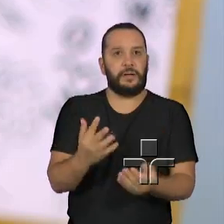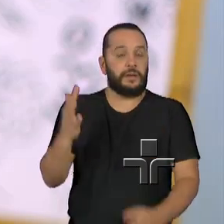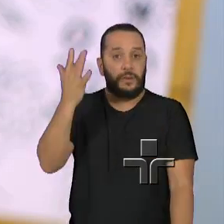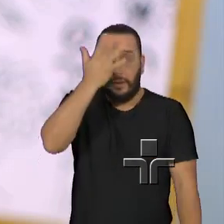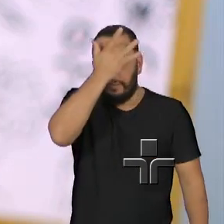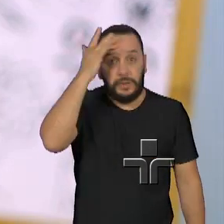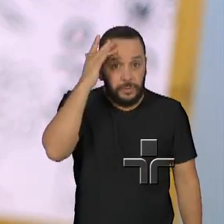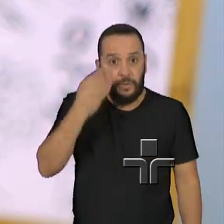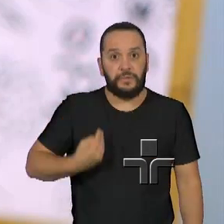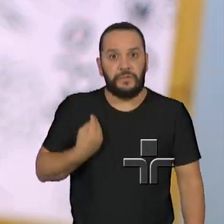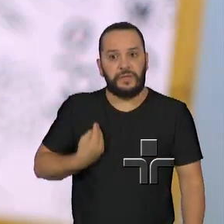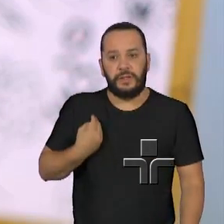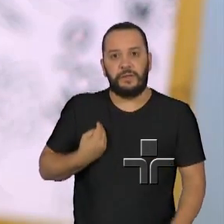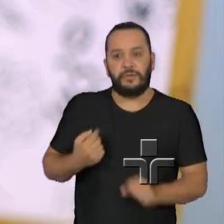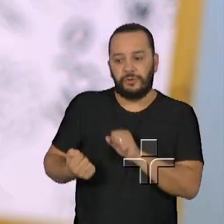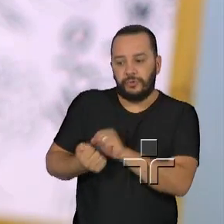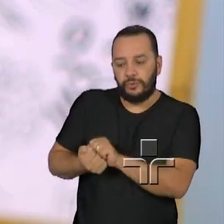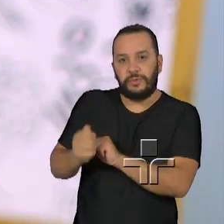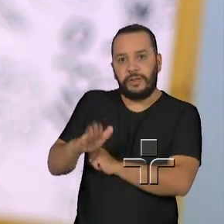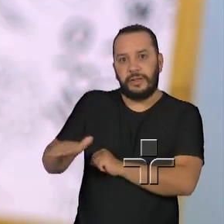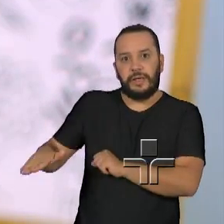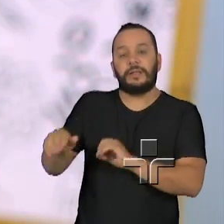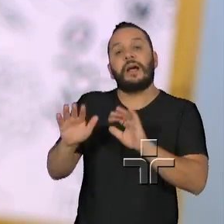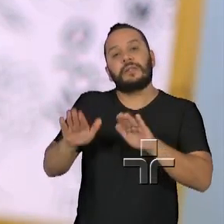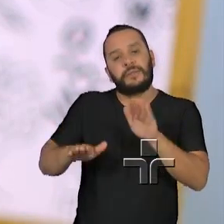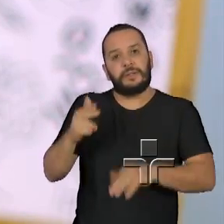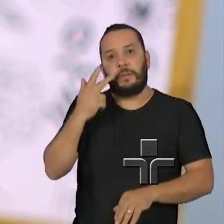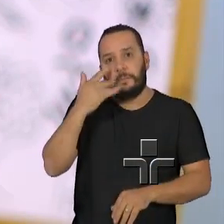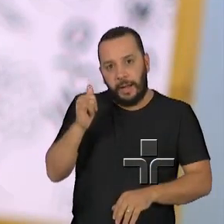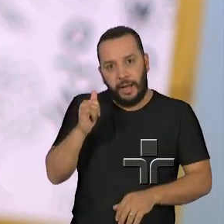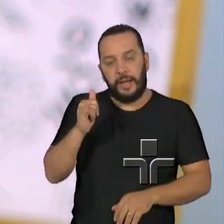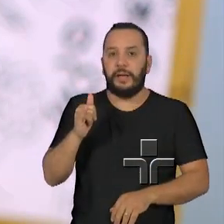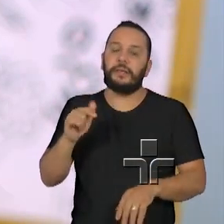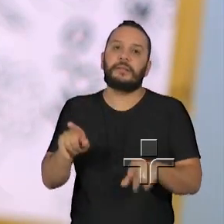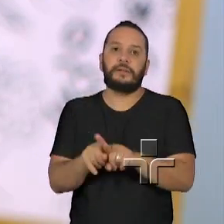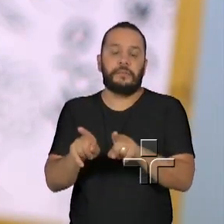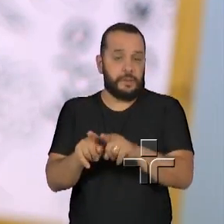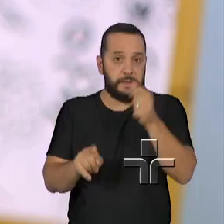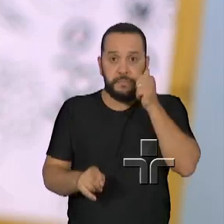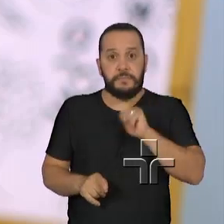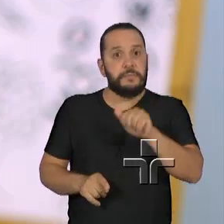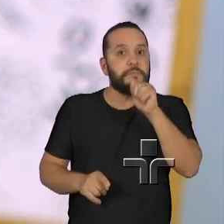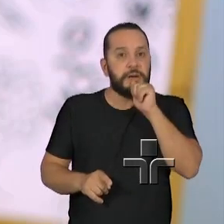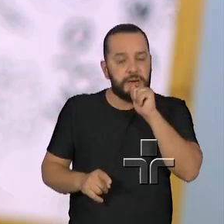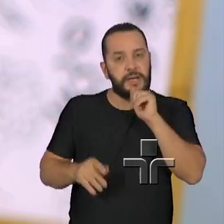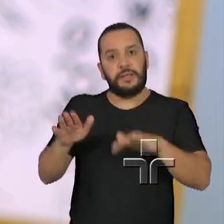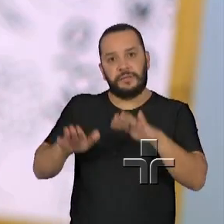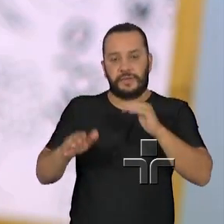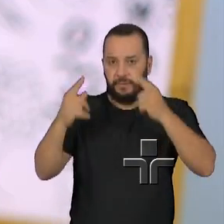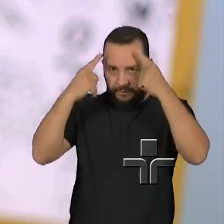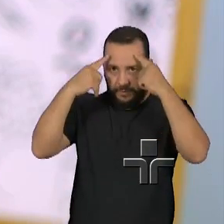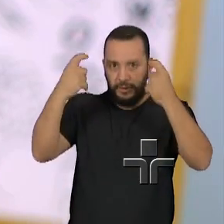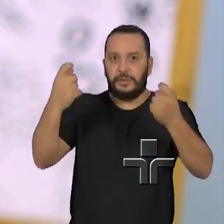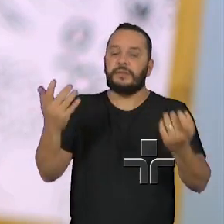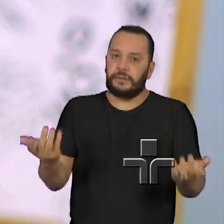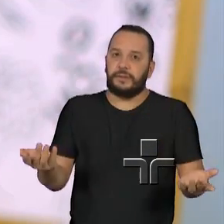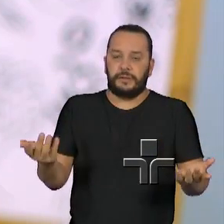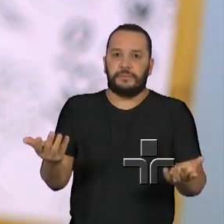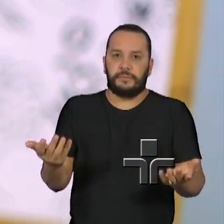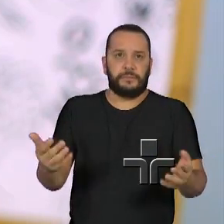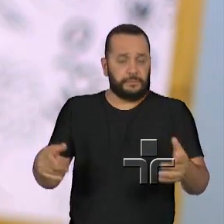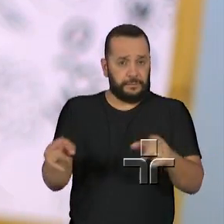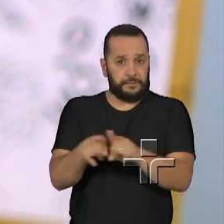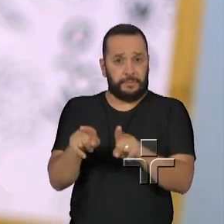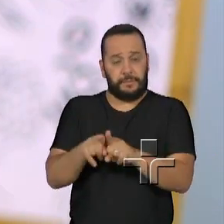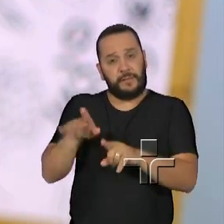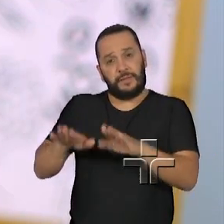convívio com aquela criança, podendo ser o pai. Nós temos casos de mãe que comete a violência, alguém que